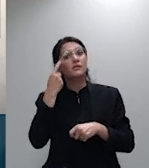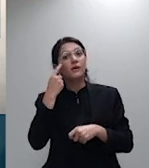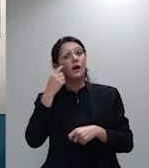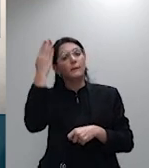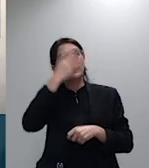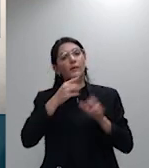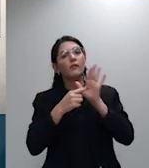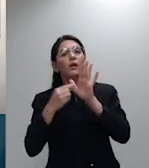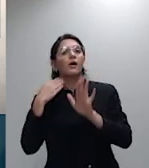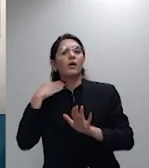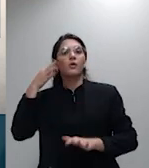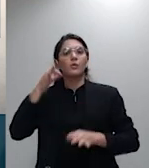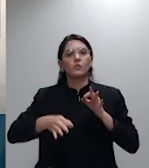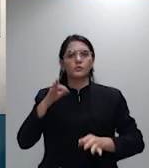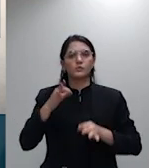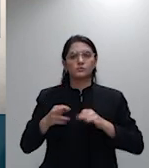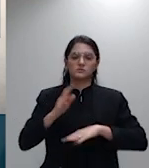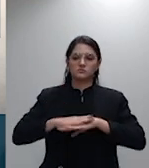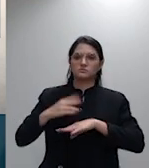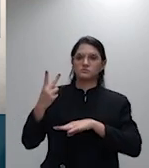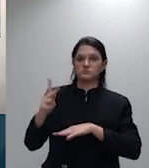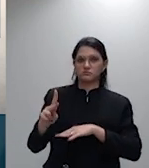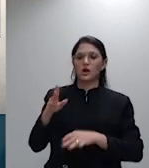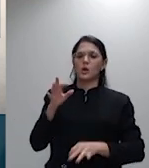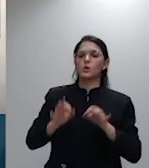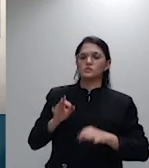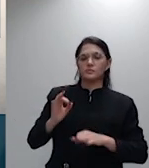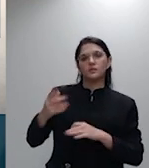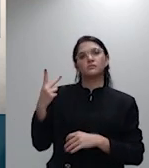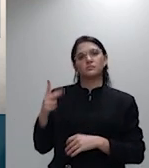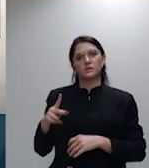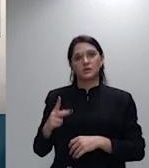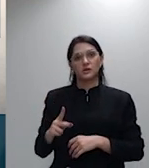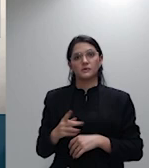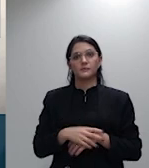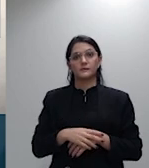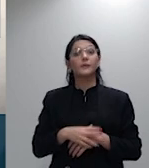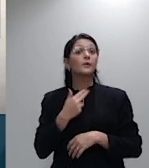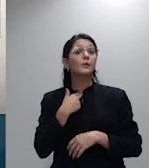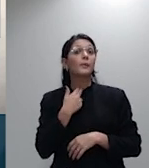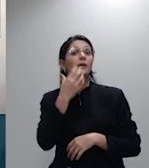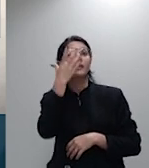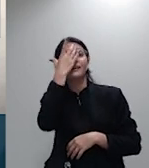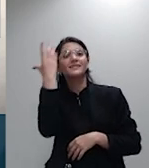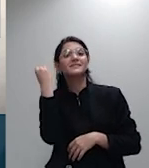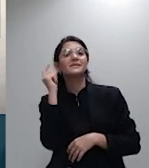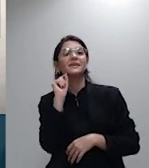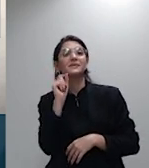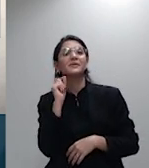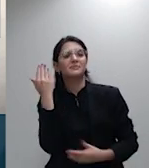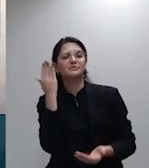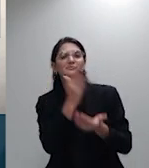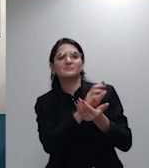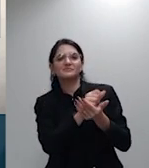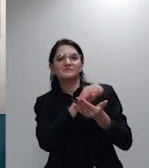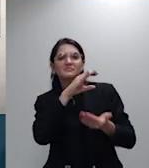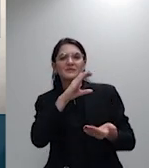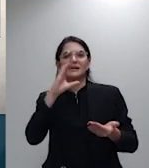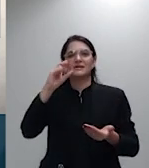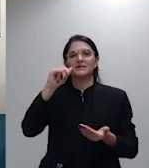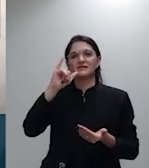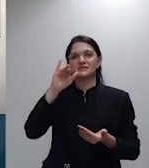do mérito. Não se pode se esquecer que no processo civil vigora o princípio do livre convencimento